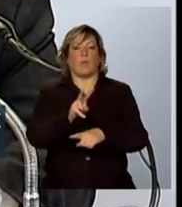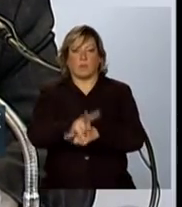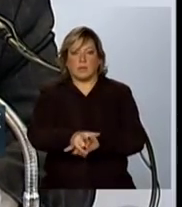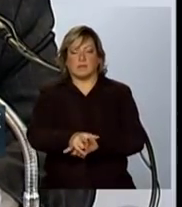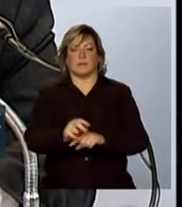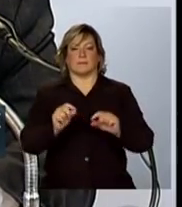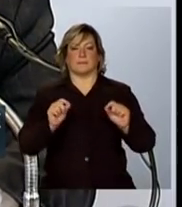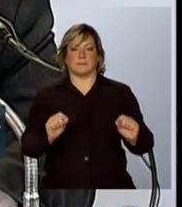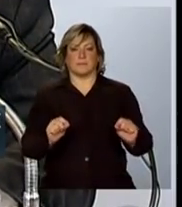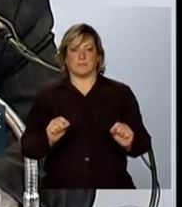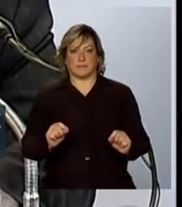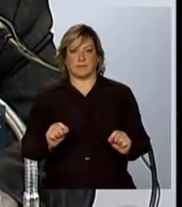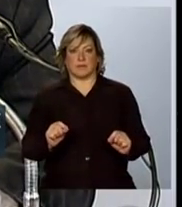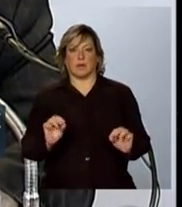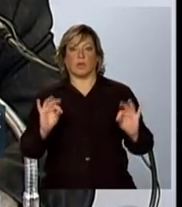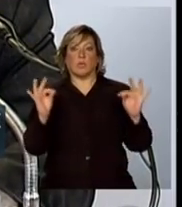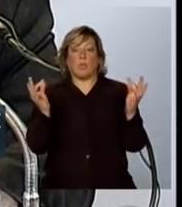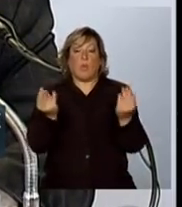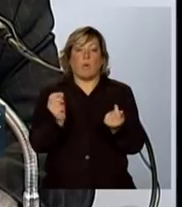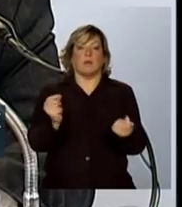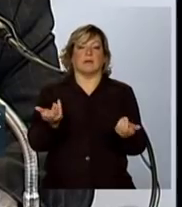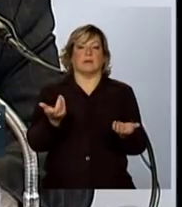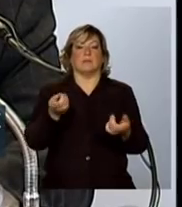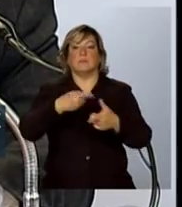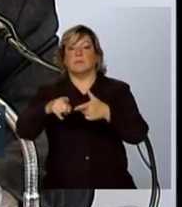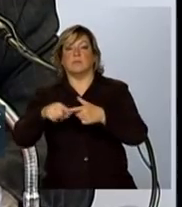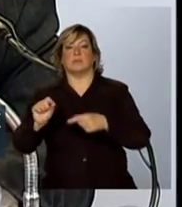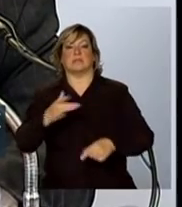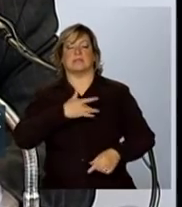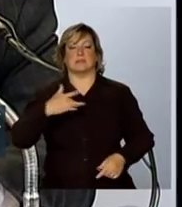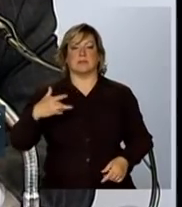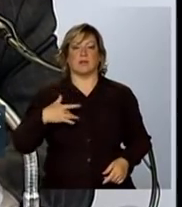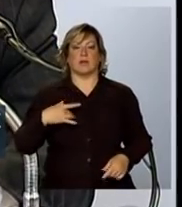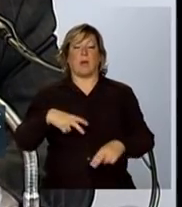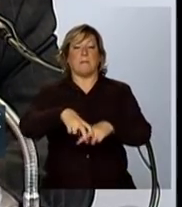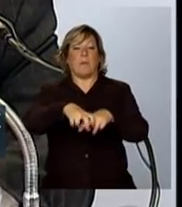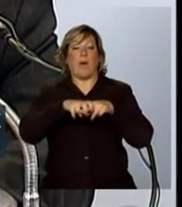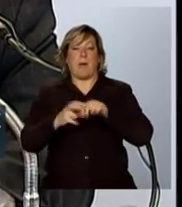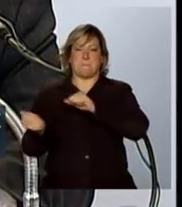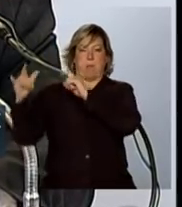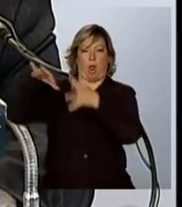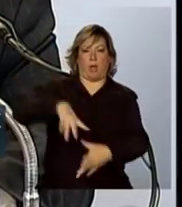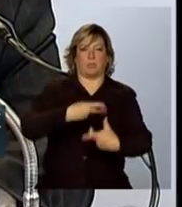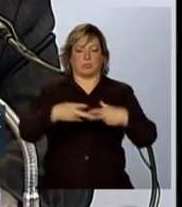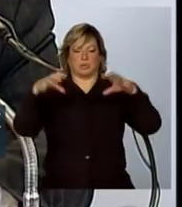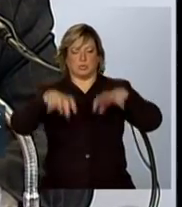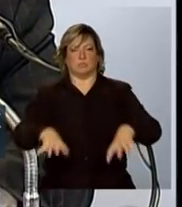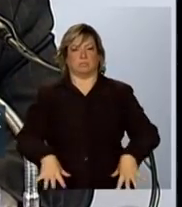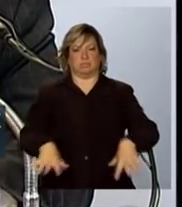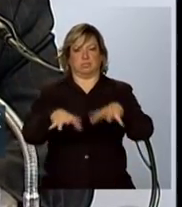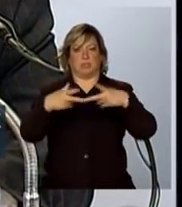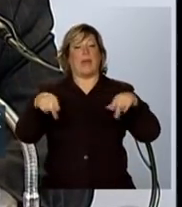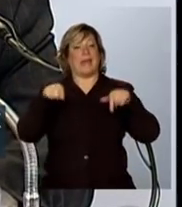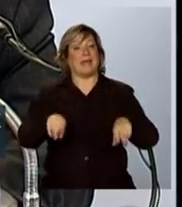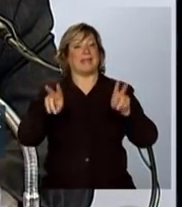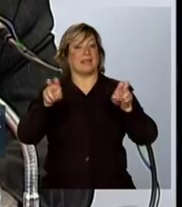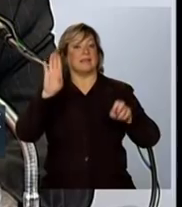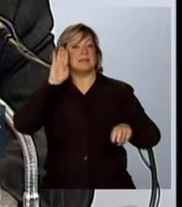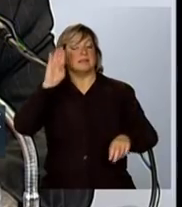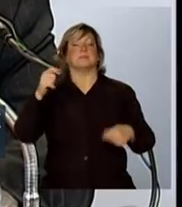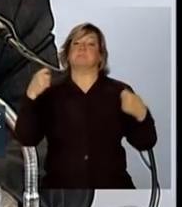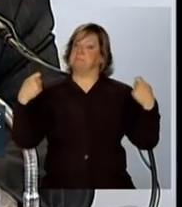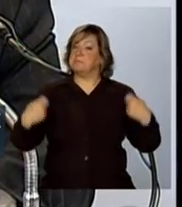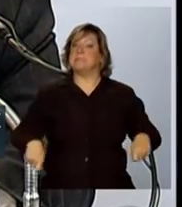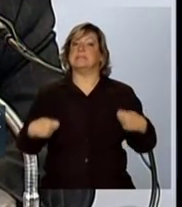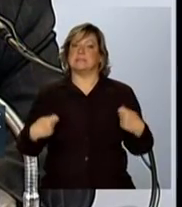das situações de saúde relacionadas a desastres era um tema central que deveria ser tratado.